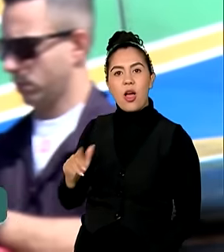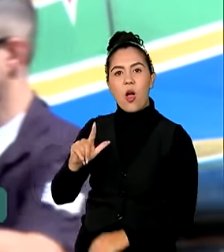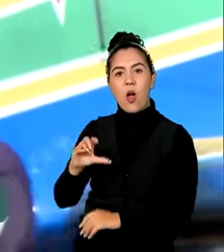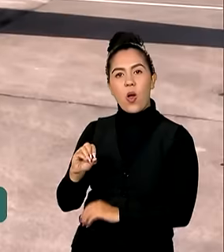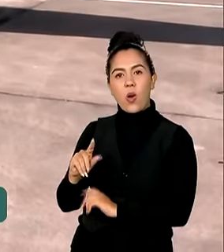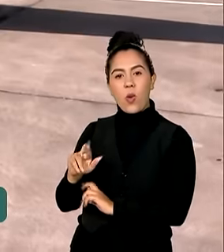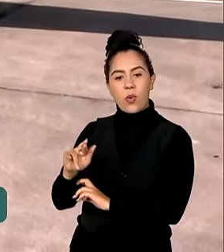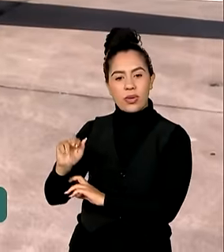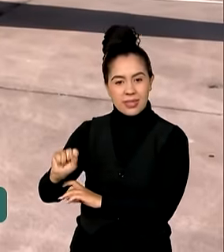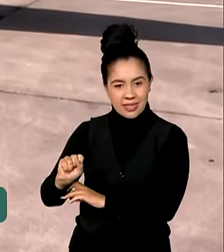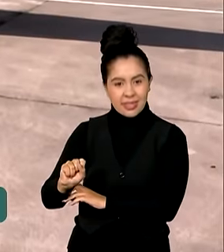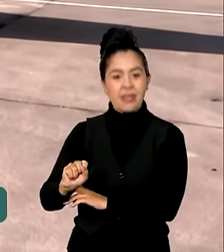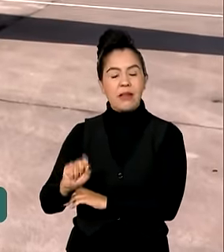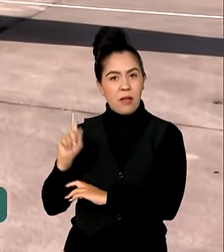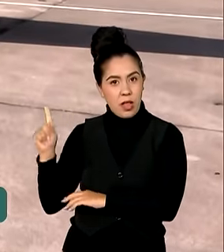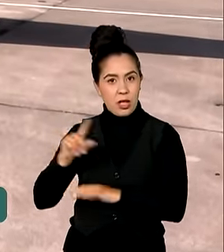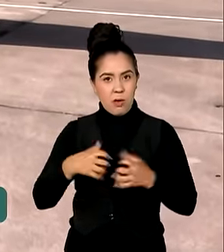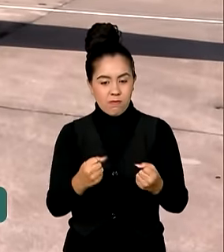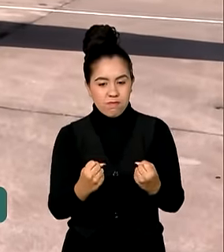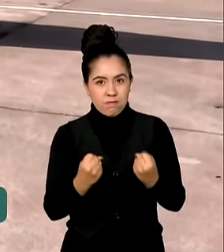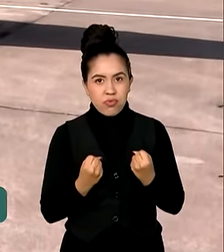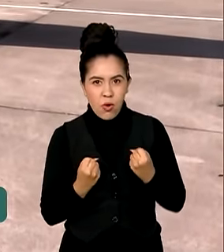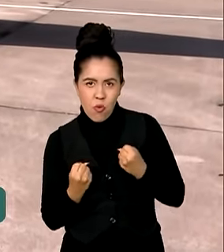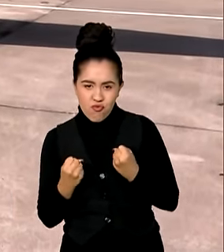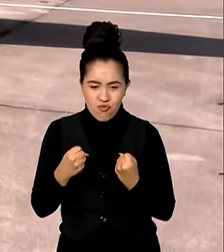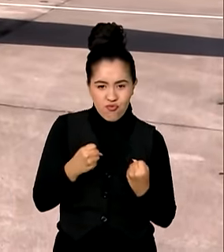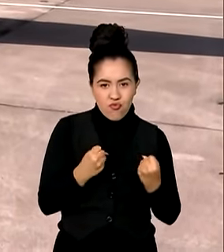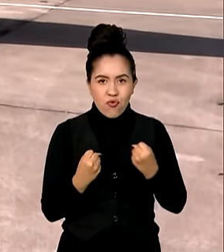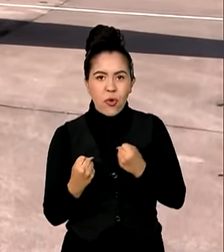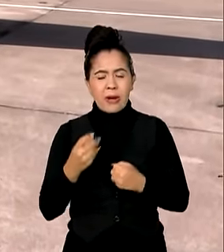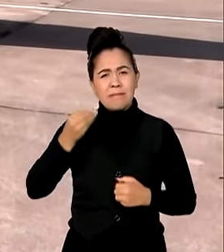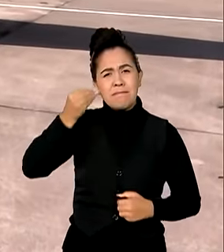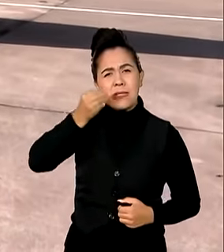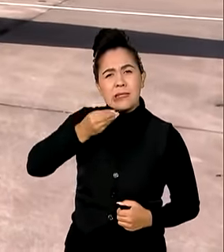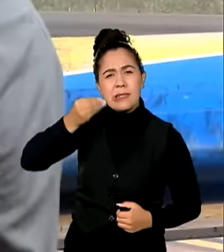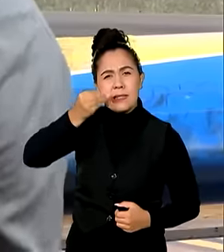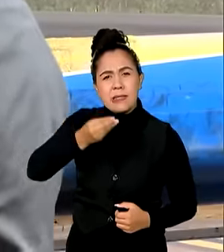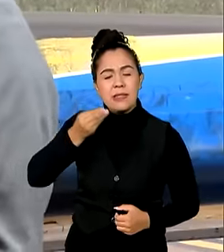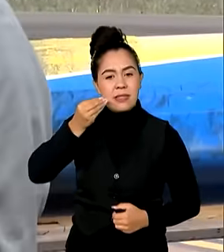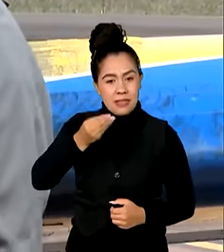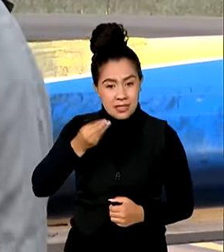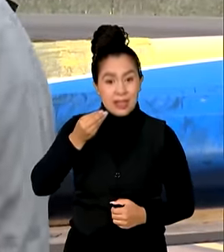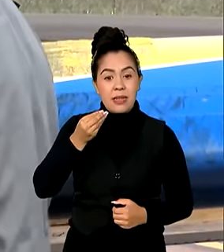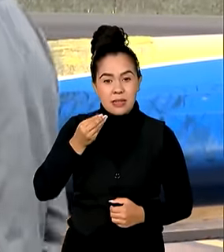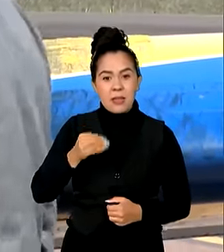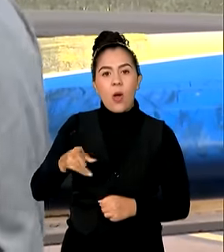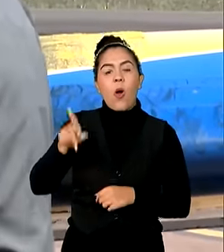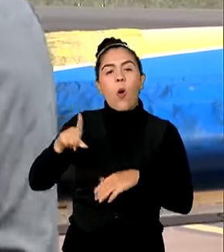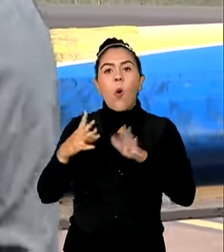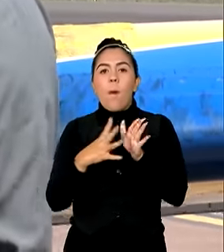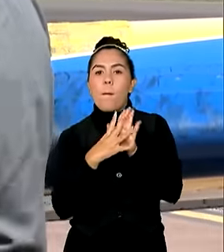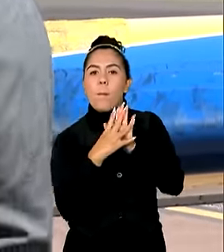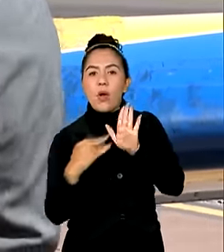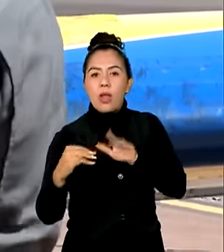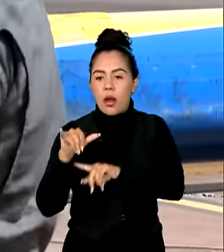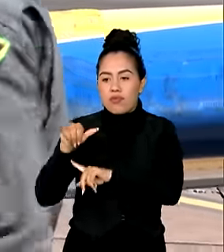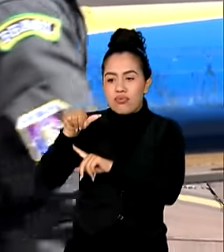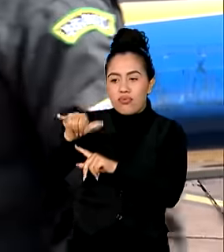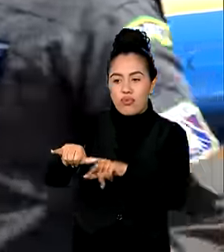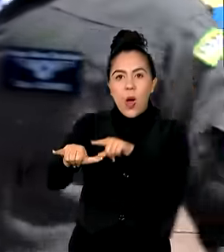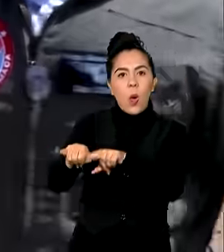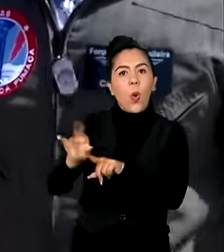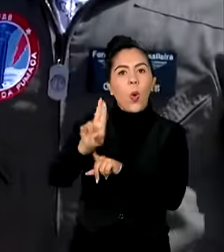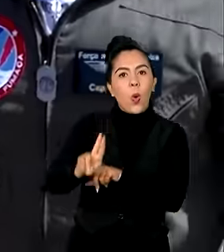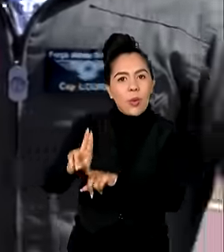Brasileira. Piloto experiente de Super Tucanos A-29, mesmo modelo usado pela Esquadrilha da